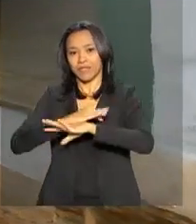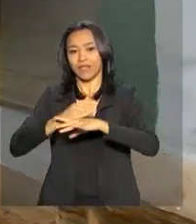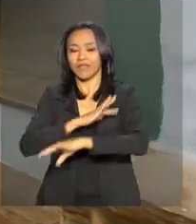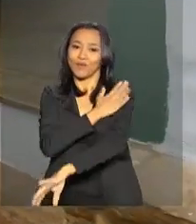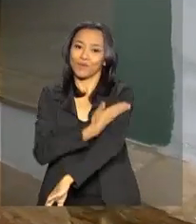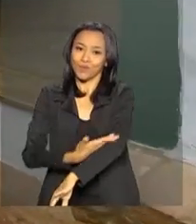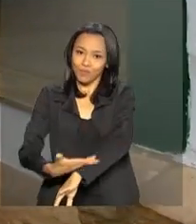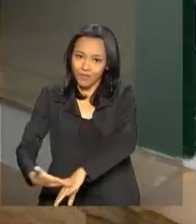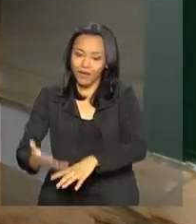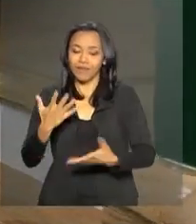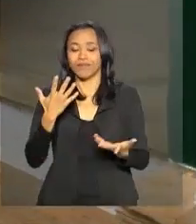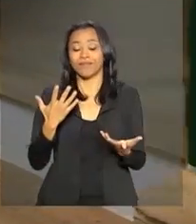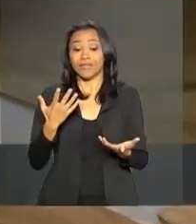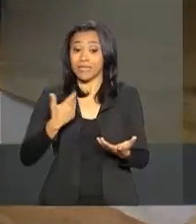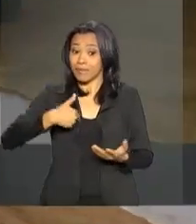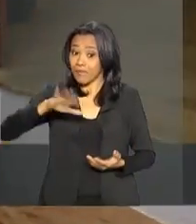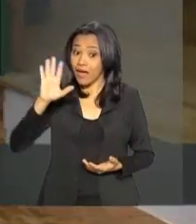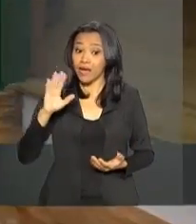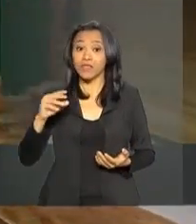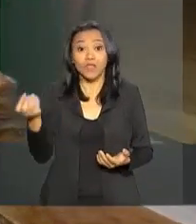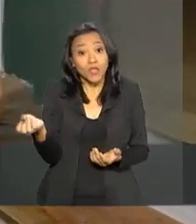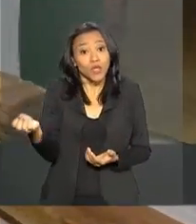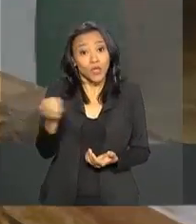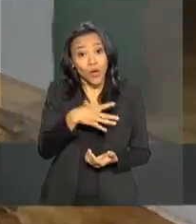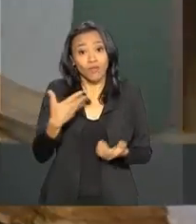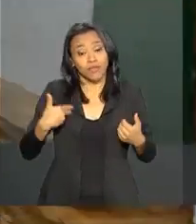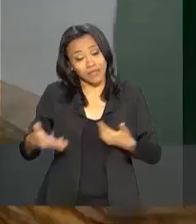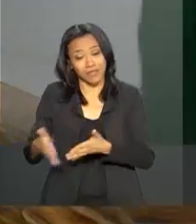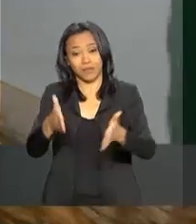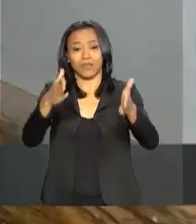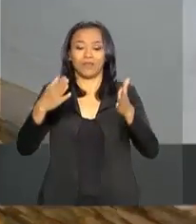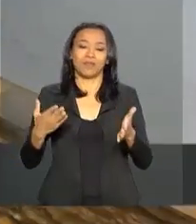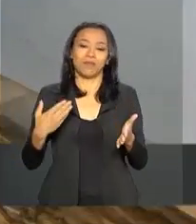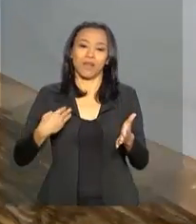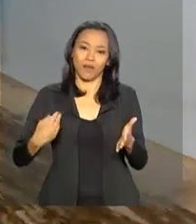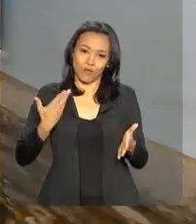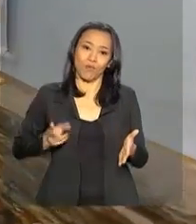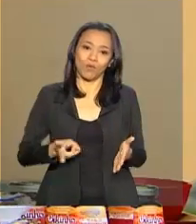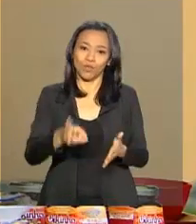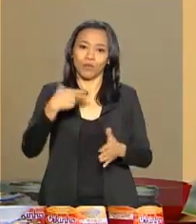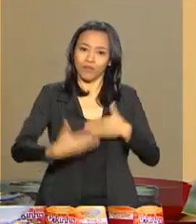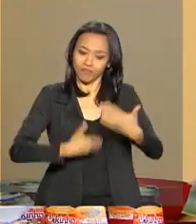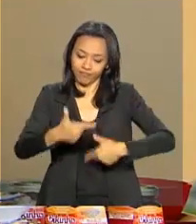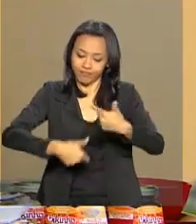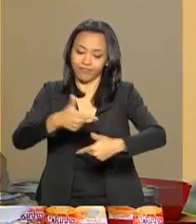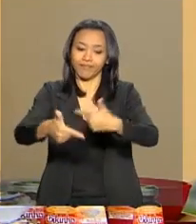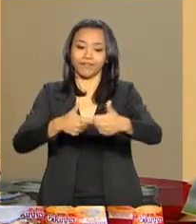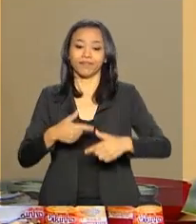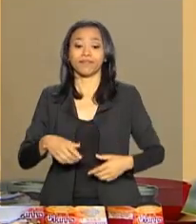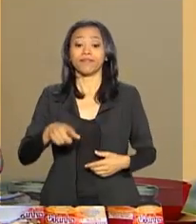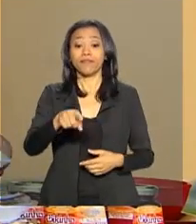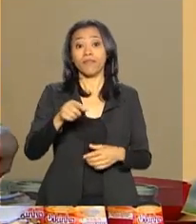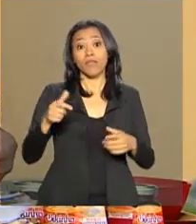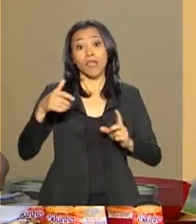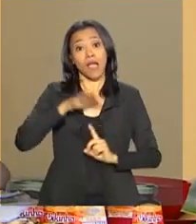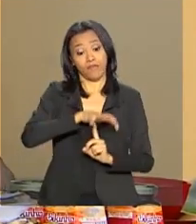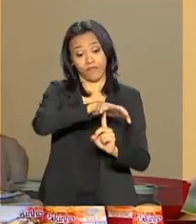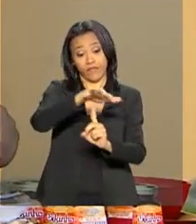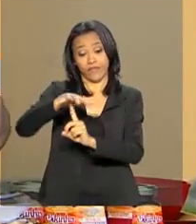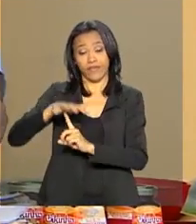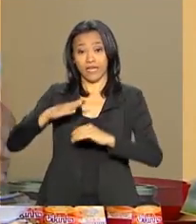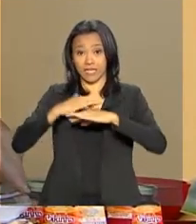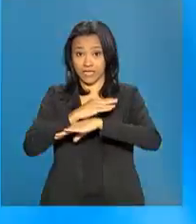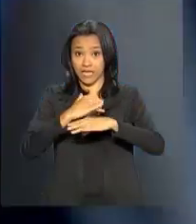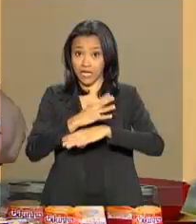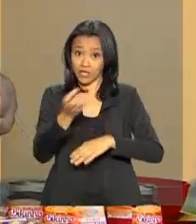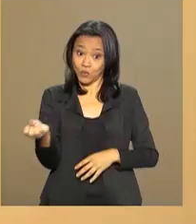E mais que isso, construir novos caminhos para voltar a produzir. A feira da cidade se tornou o novo ponto de